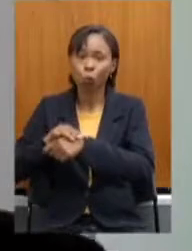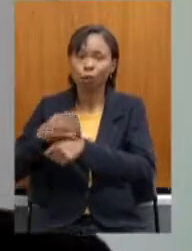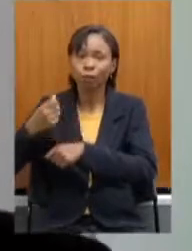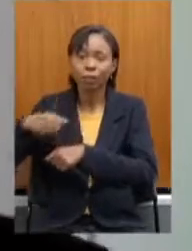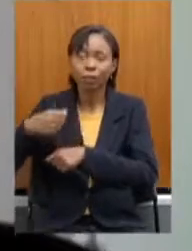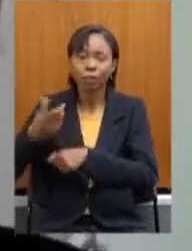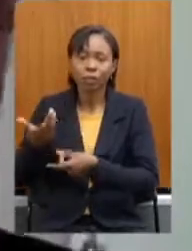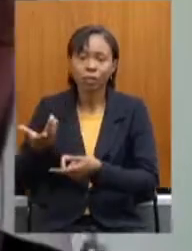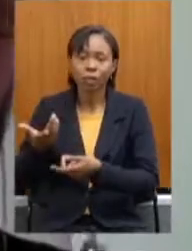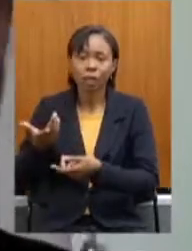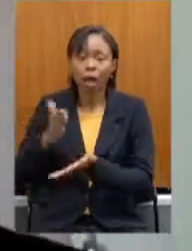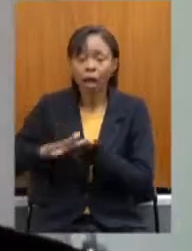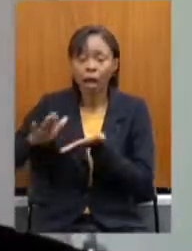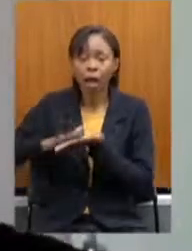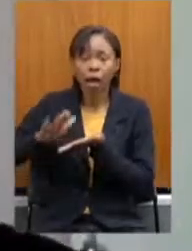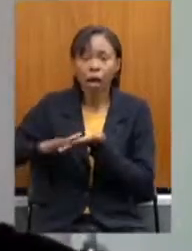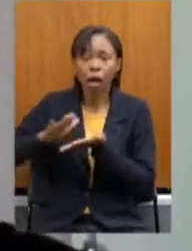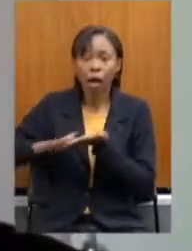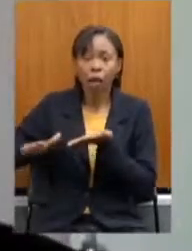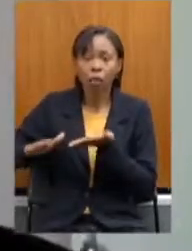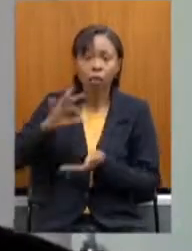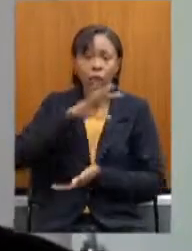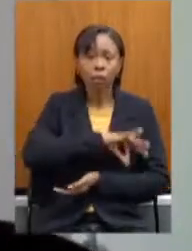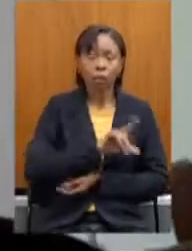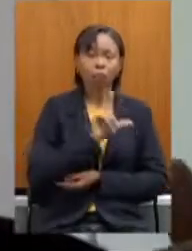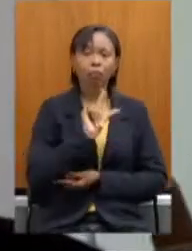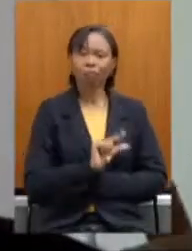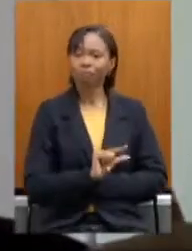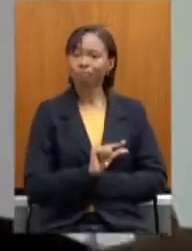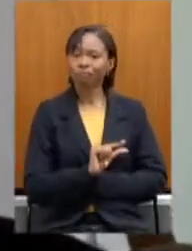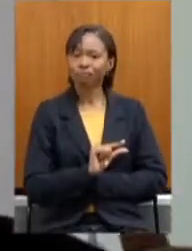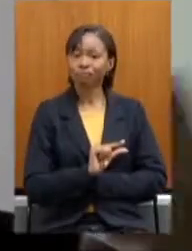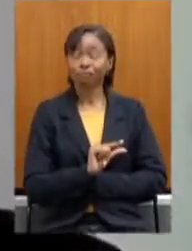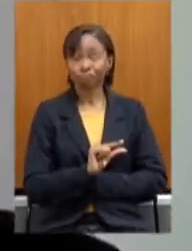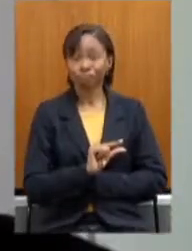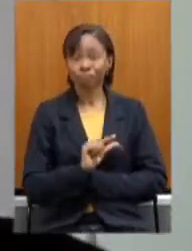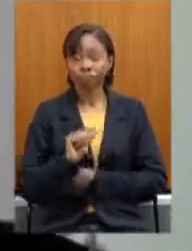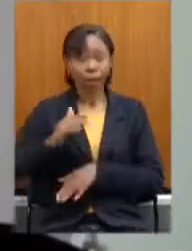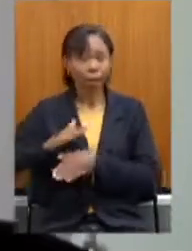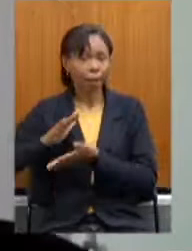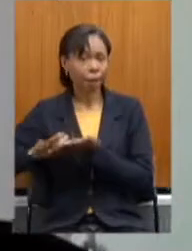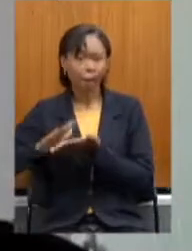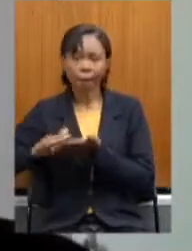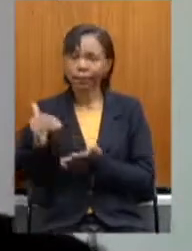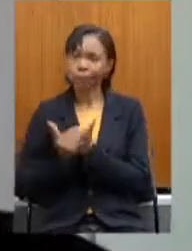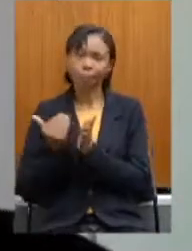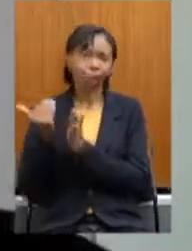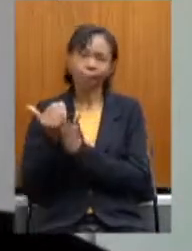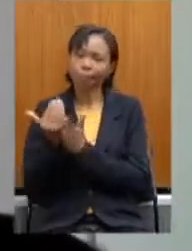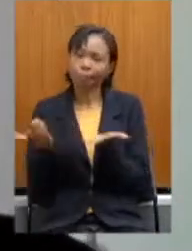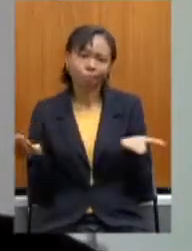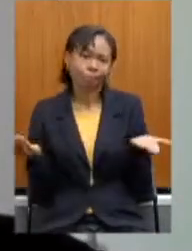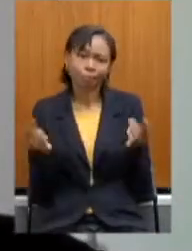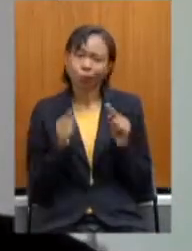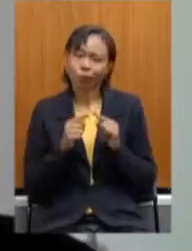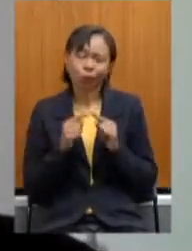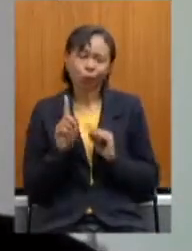e vai receber menos, isso é um contrassenso, é uma maldade. E, por fim,